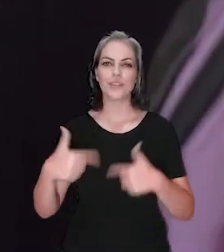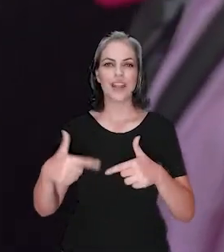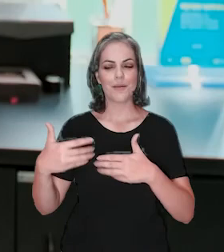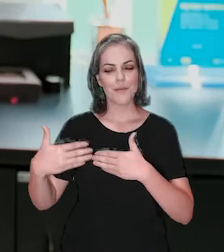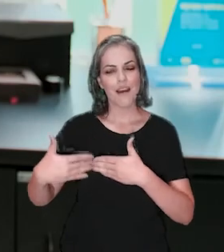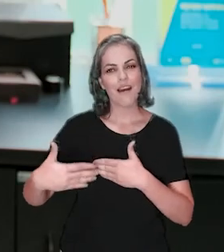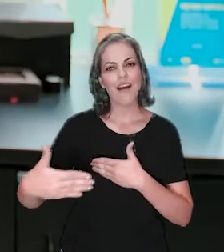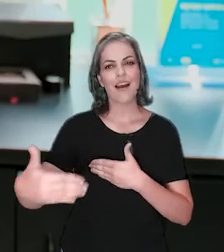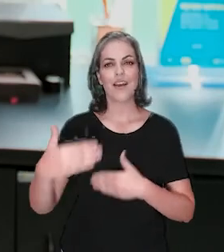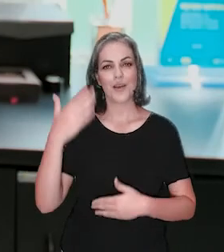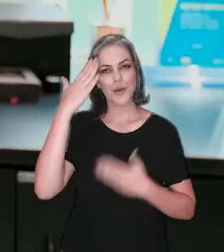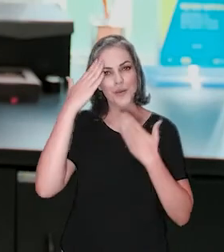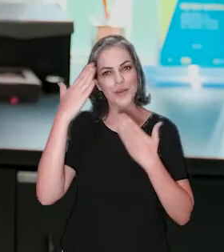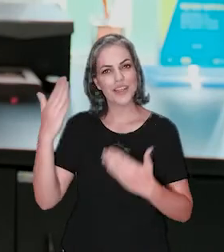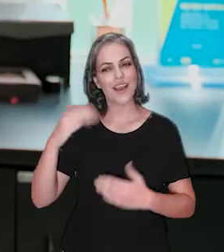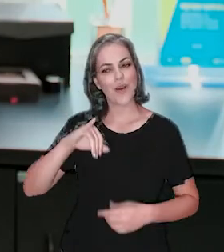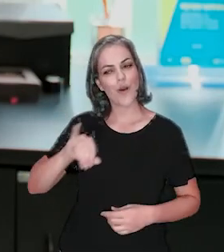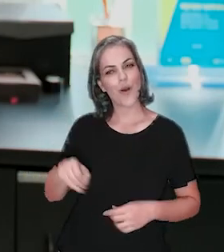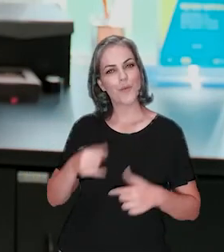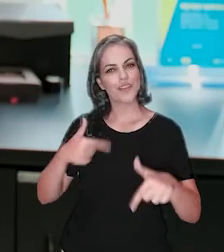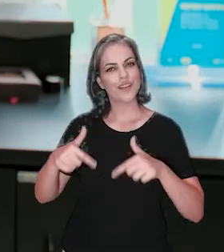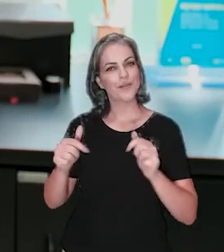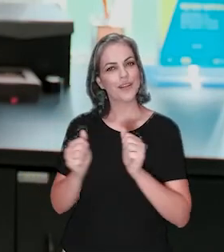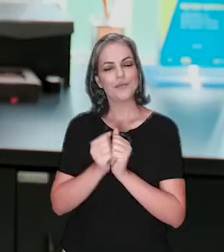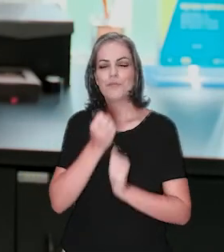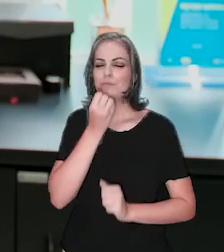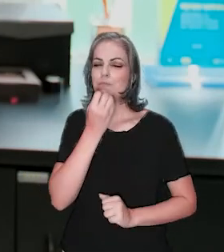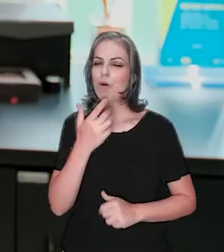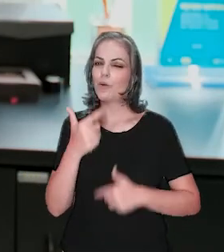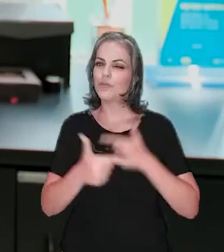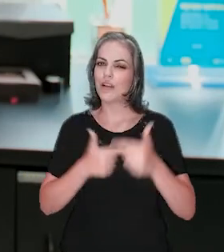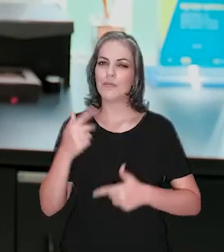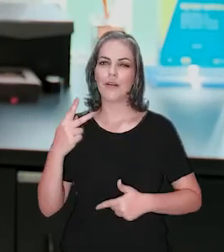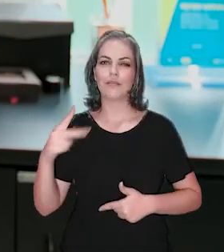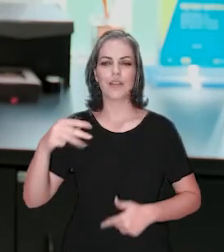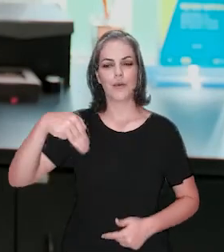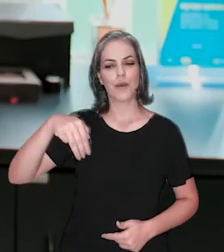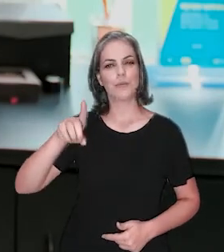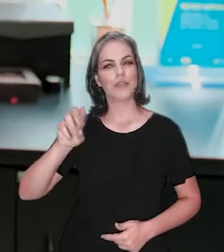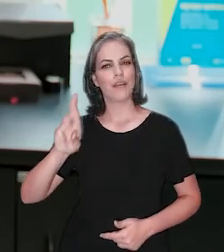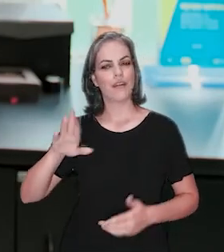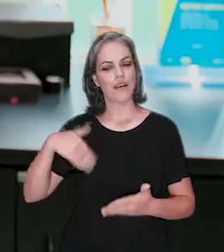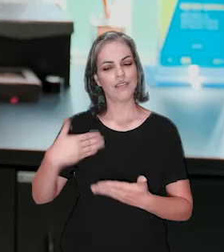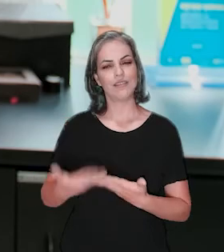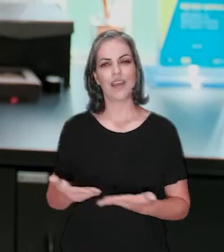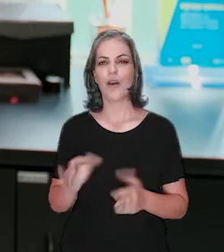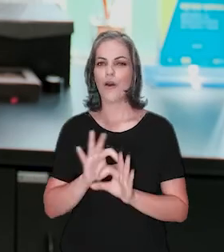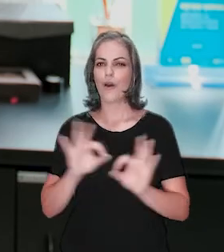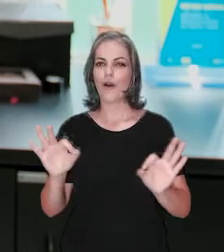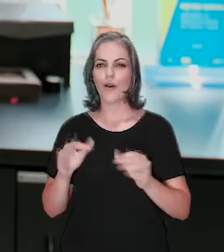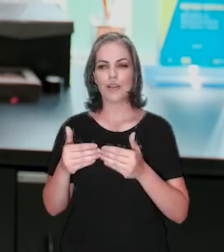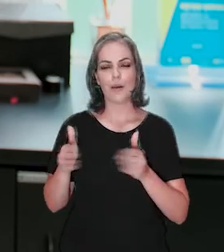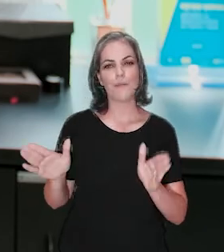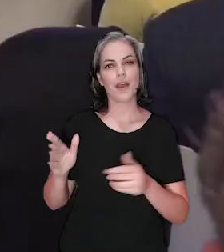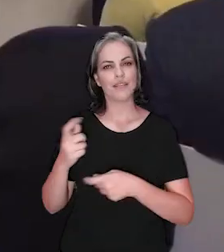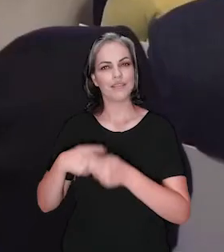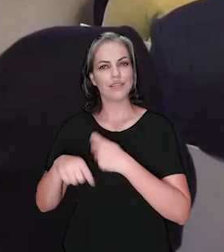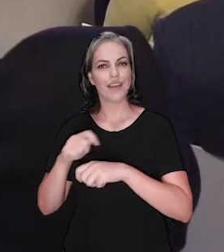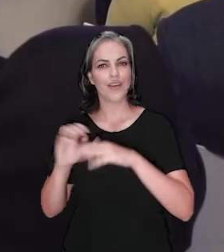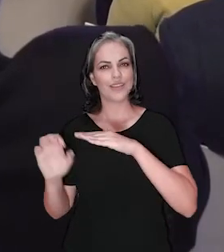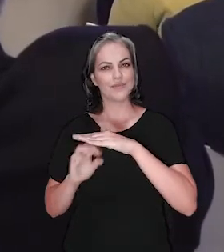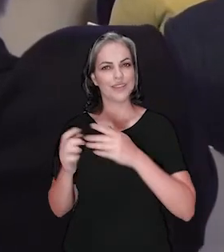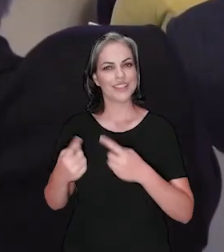agradeço pela oportunidade e por deixar esse belo legado para o Ministério do Desenvolvimento Regional de ampliação das parcerias com o setor privado.